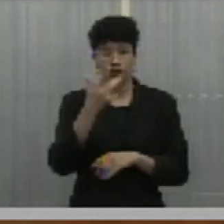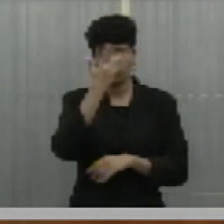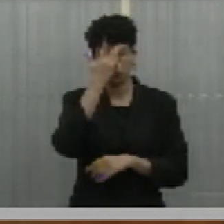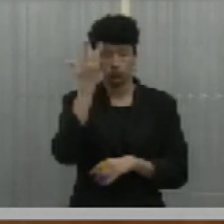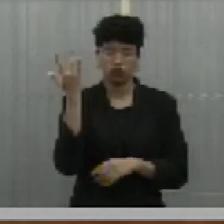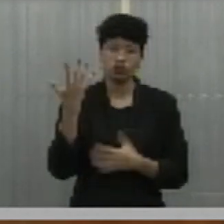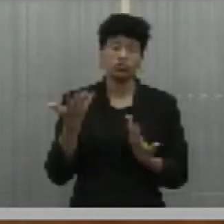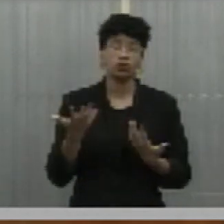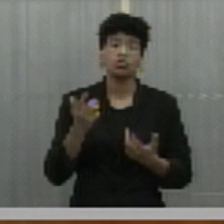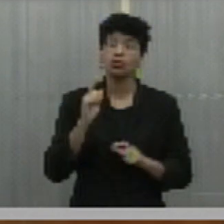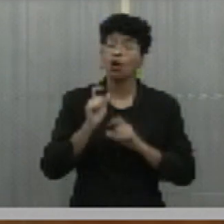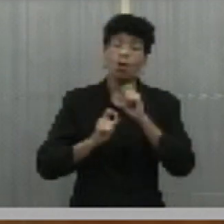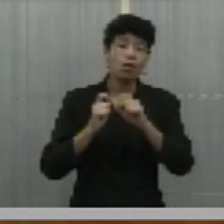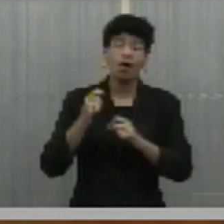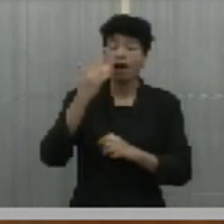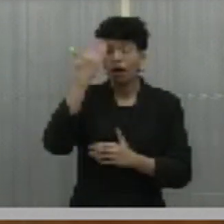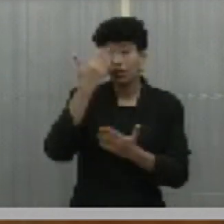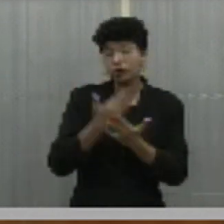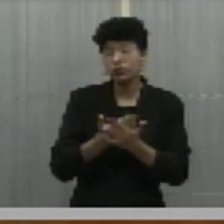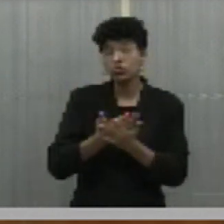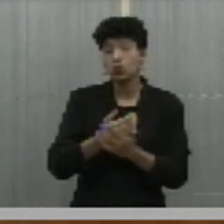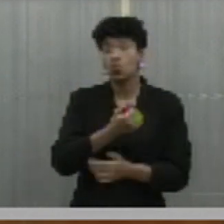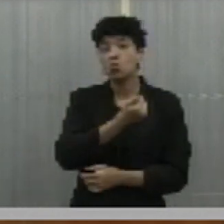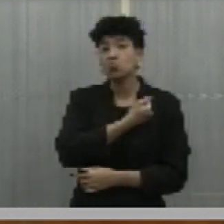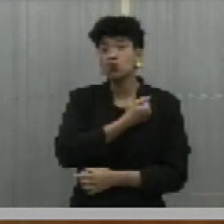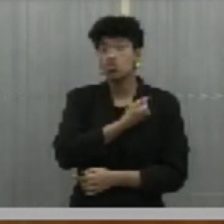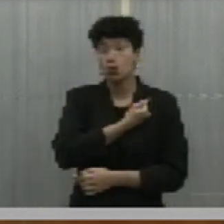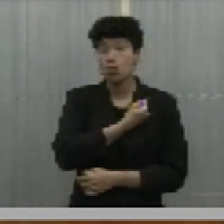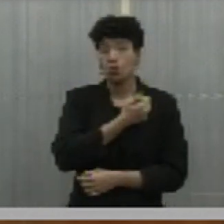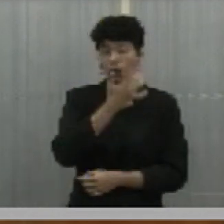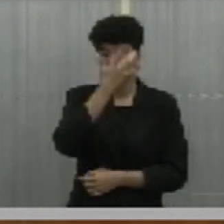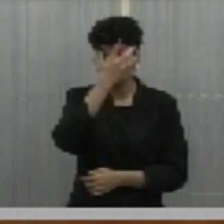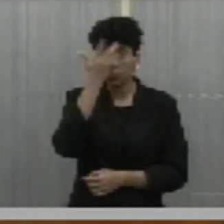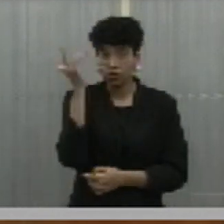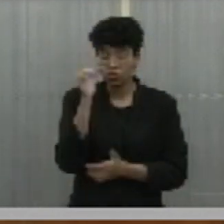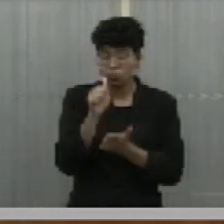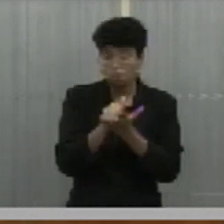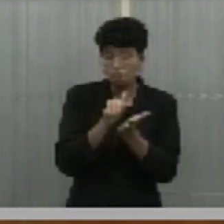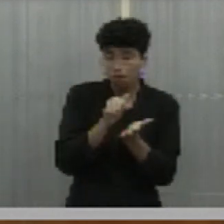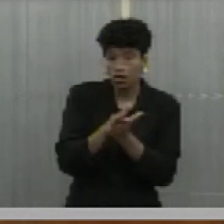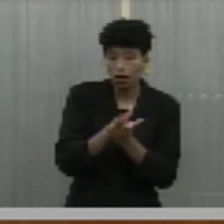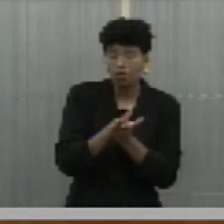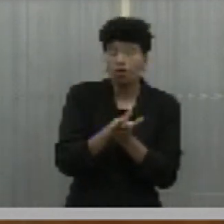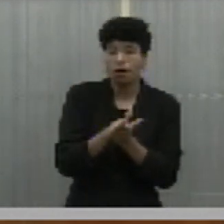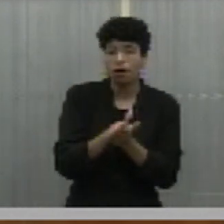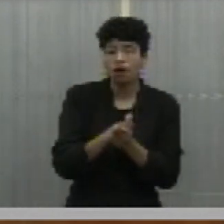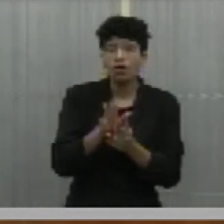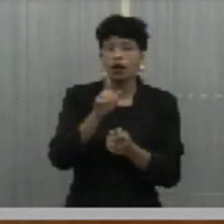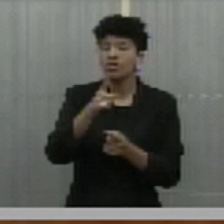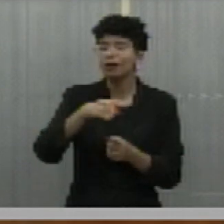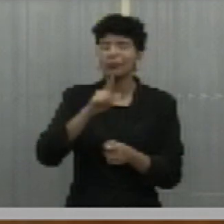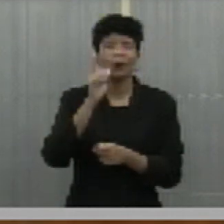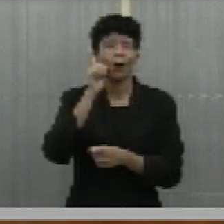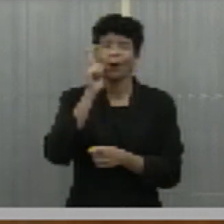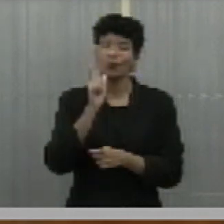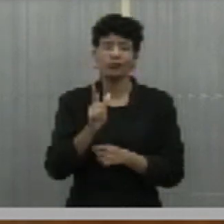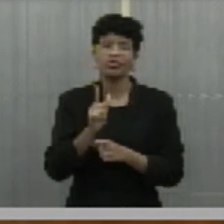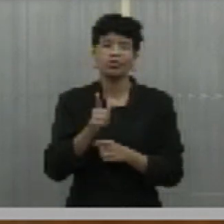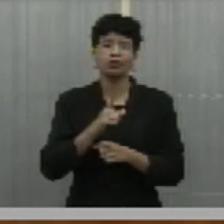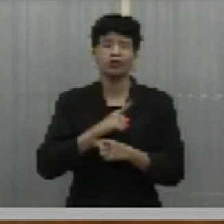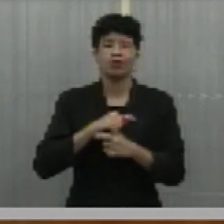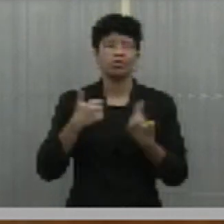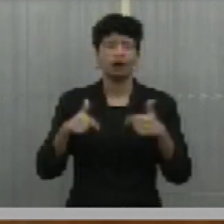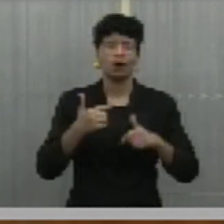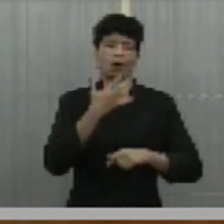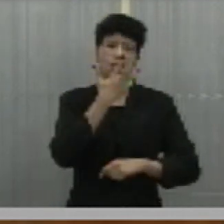O que se leva a crer? É que o número de pessoas demitidas faz com que eles não consigam prestar um serviço de